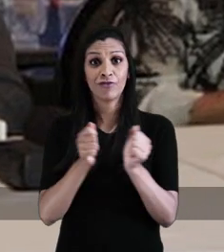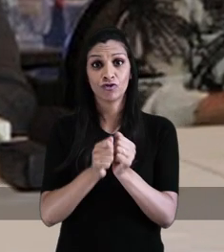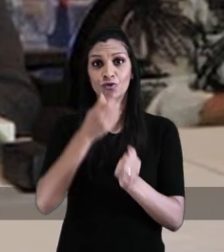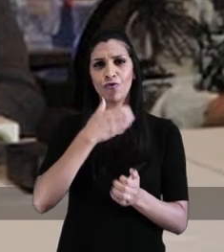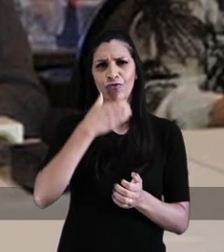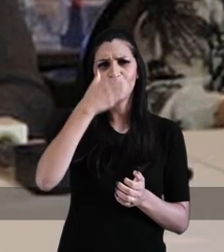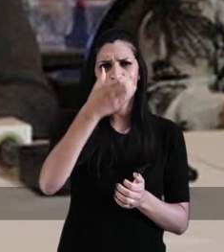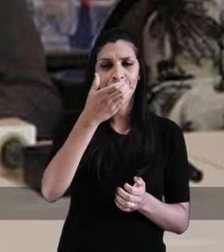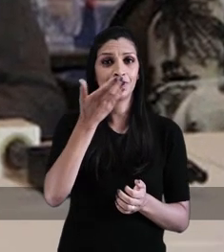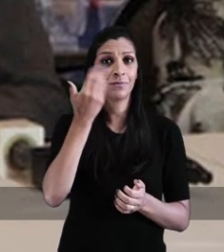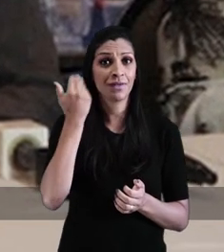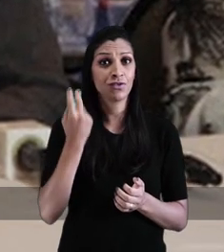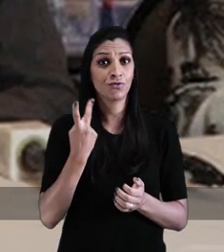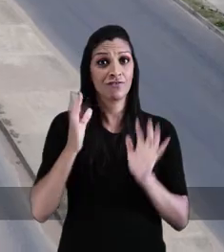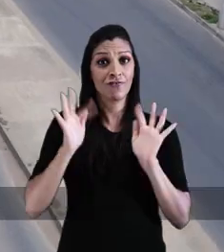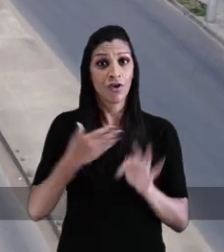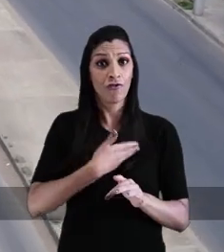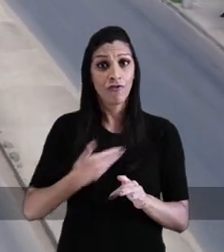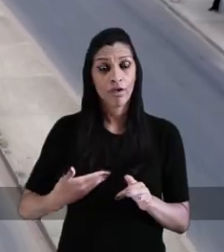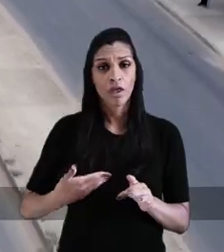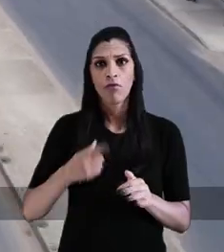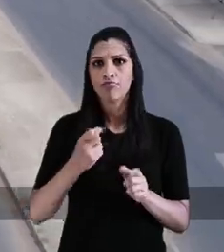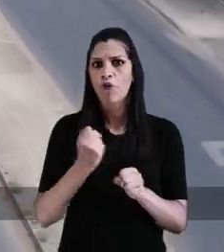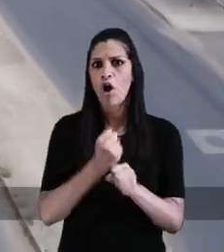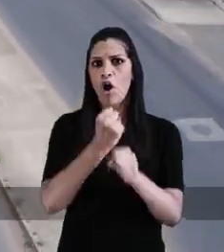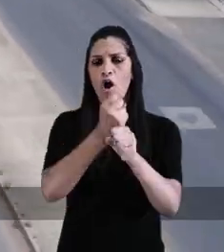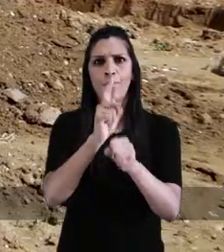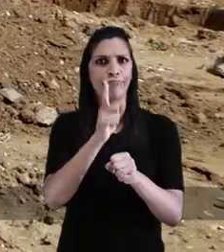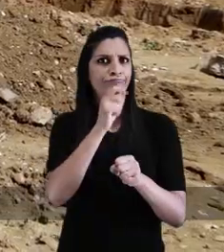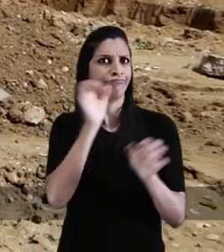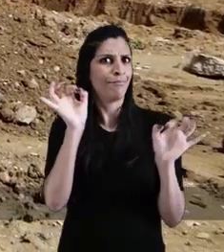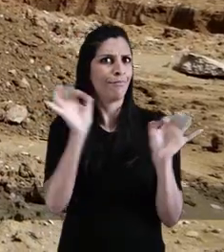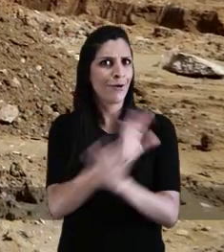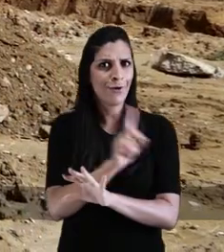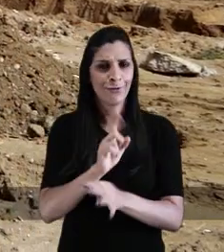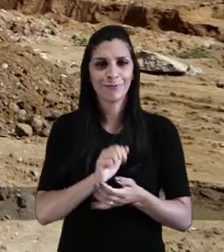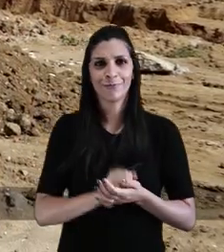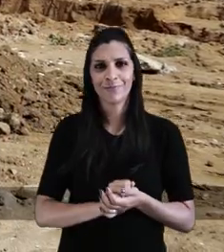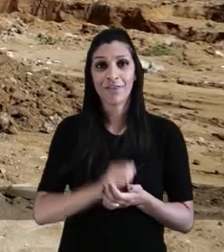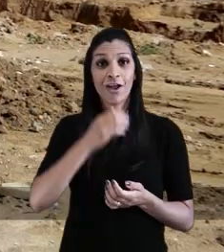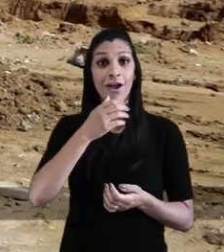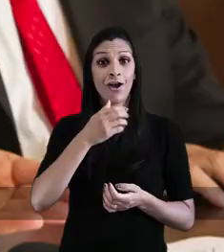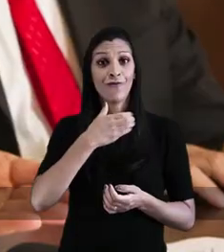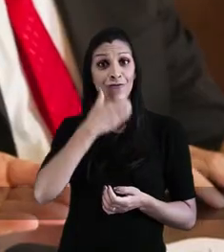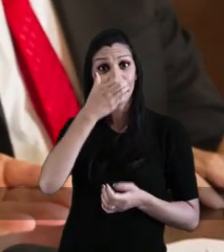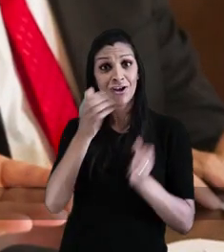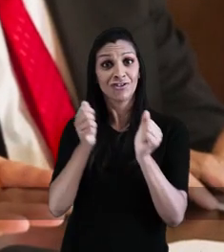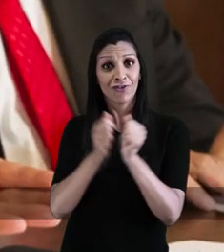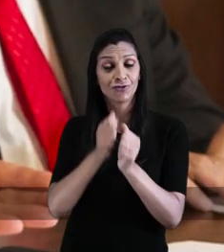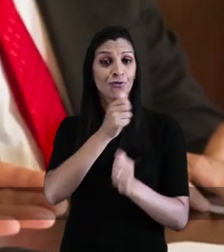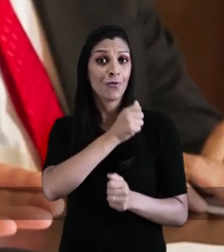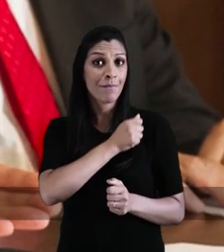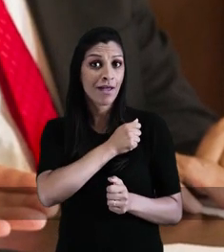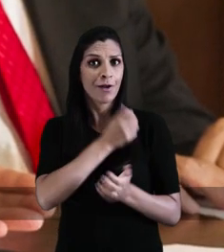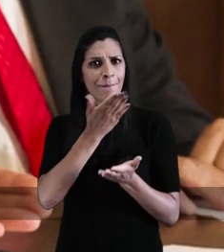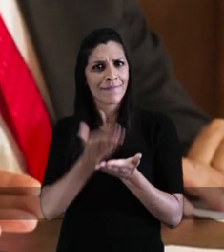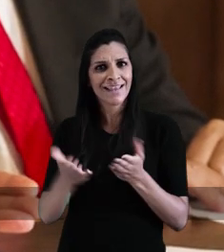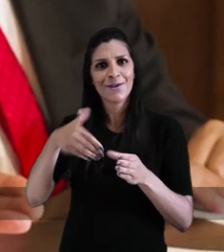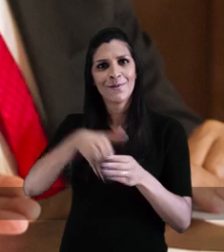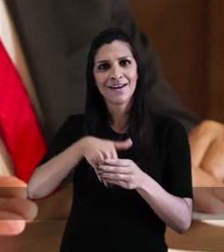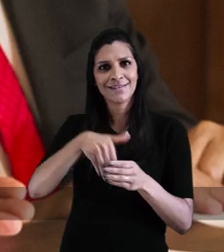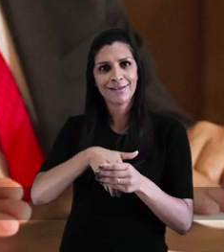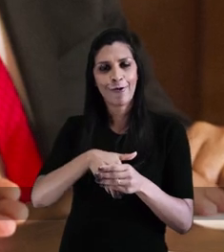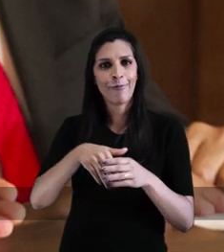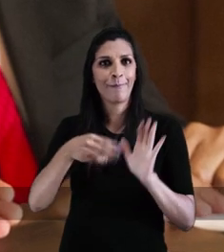do lado de Fortunati quando o mandato terminou e eles não entregaram a grande maioria dessas obras. E Fortunati estava do lado de Melo quando ele